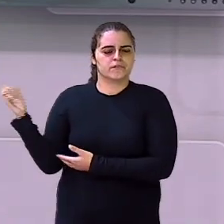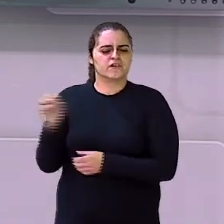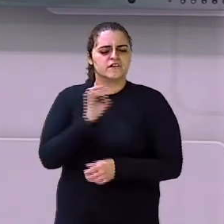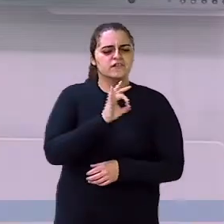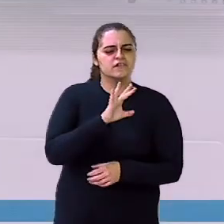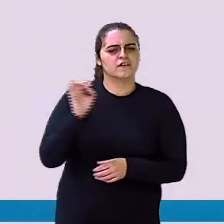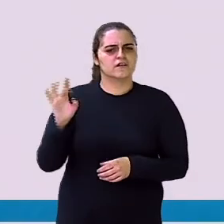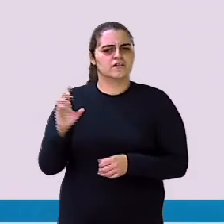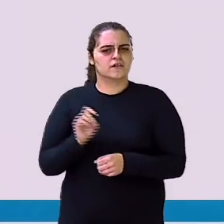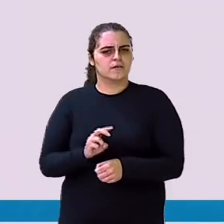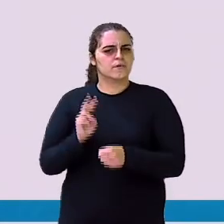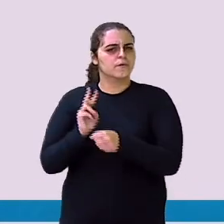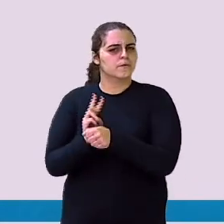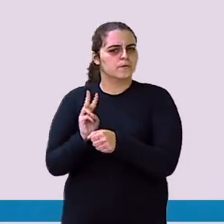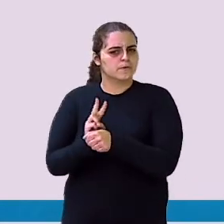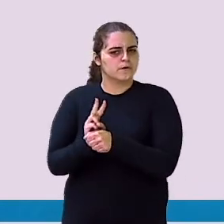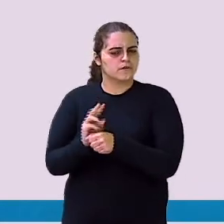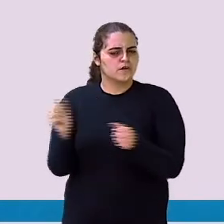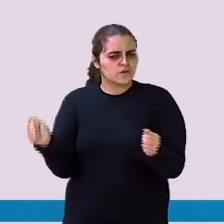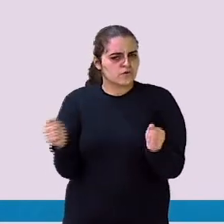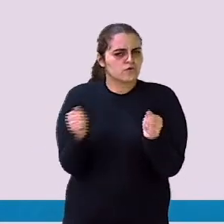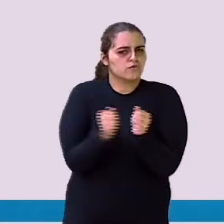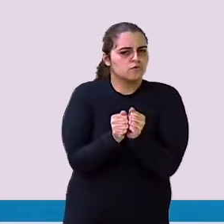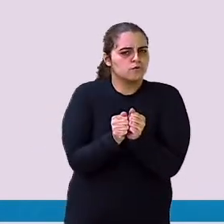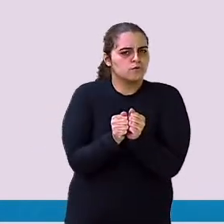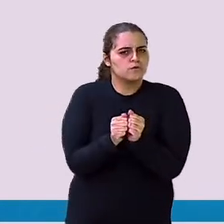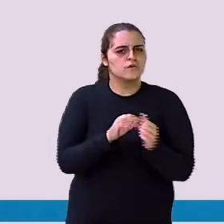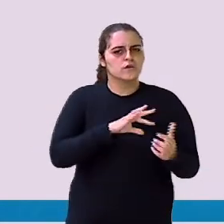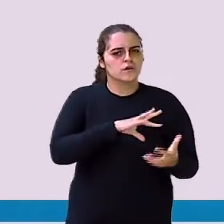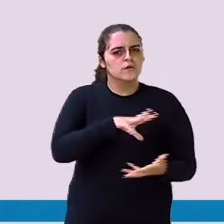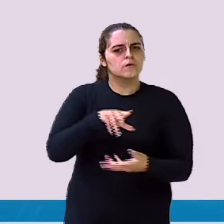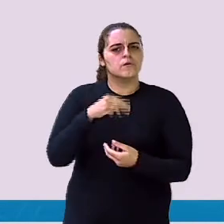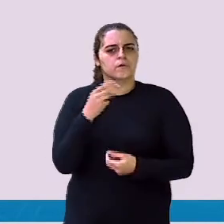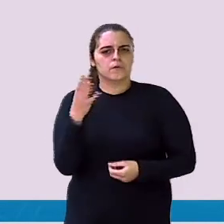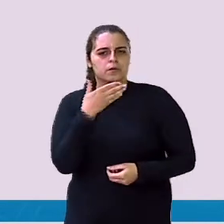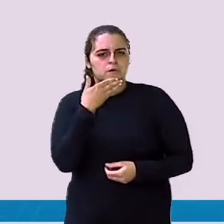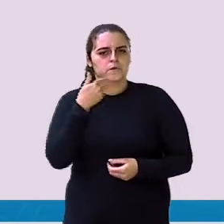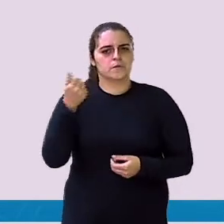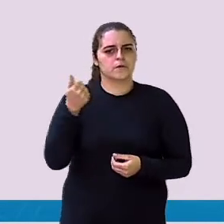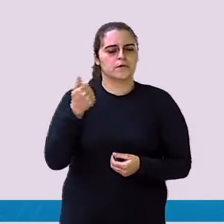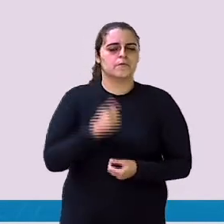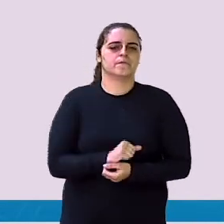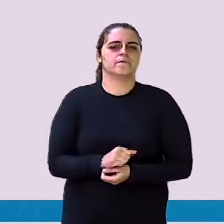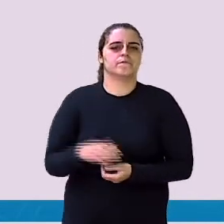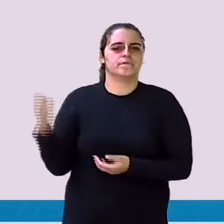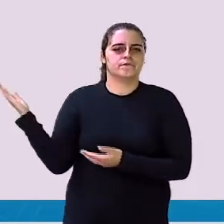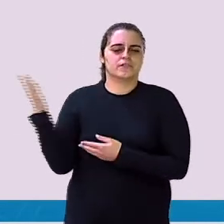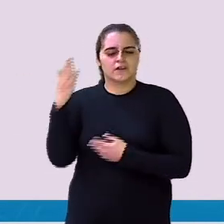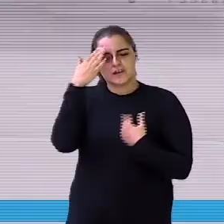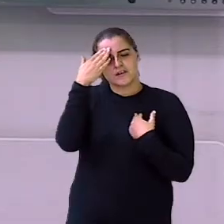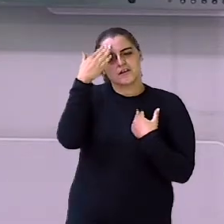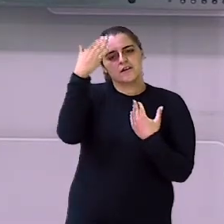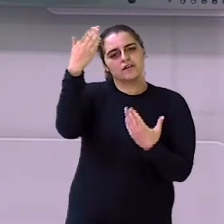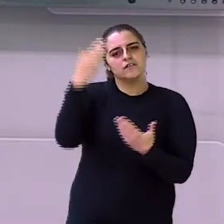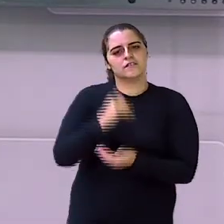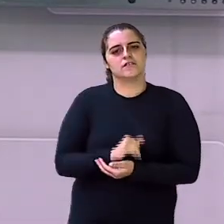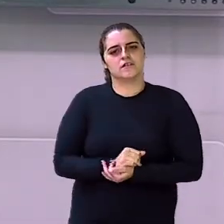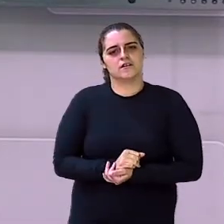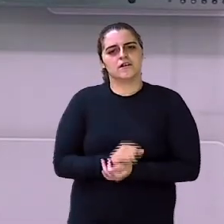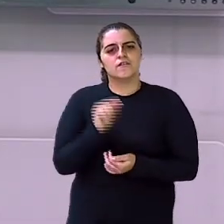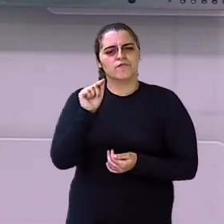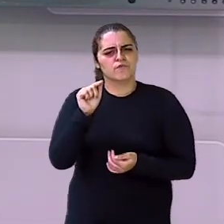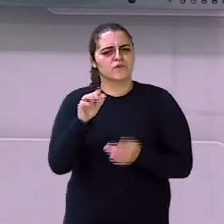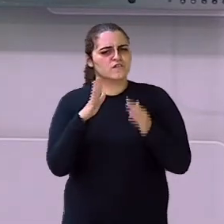cada um Fizer sua parte Junto teremos Bons resultados E o planeta Agradecerá Então